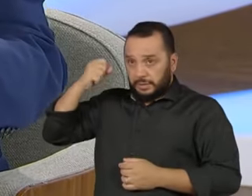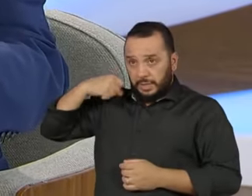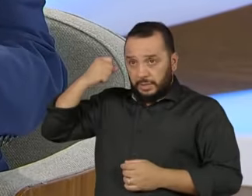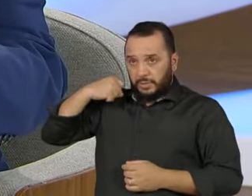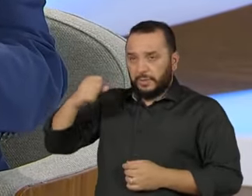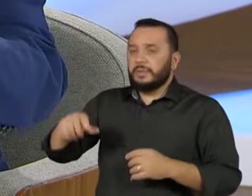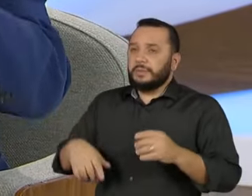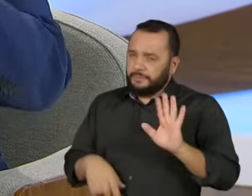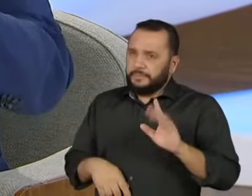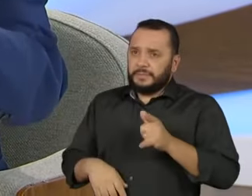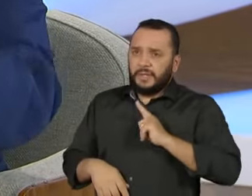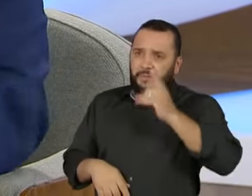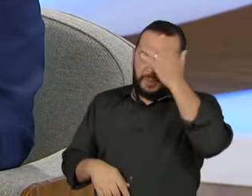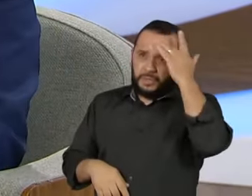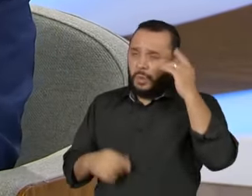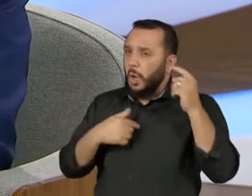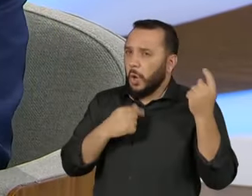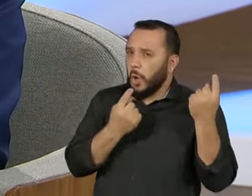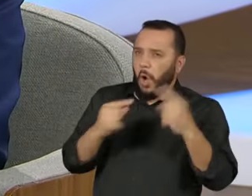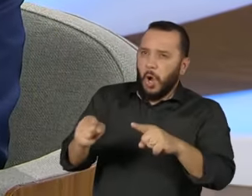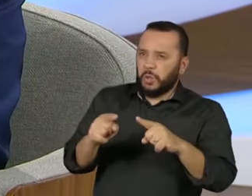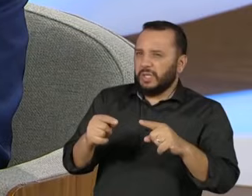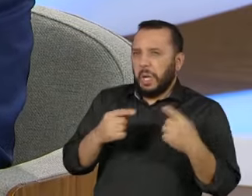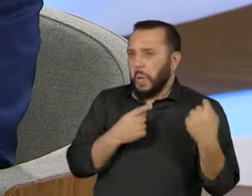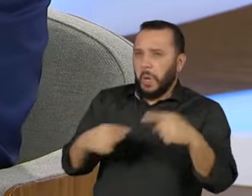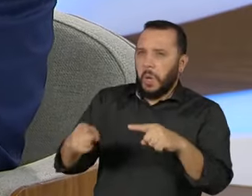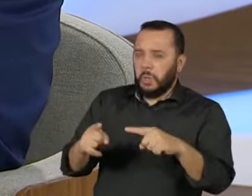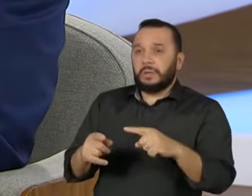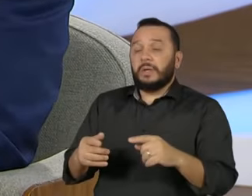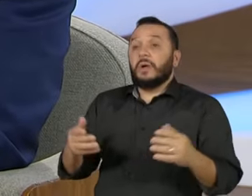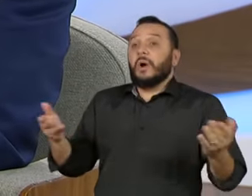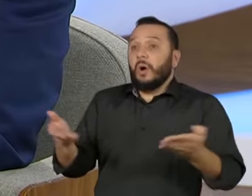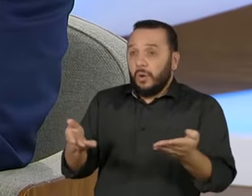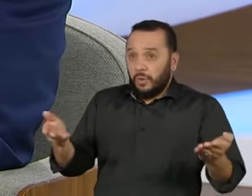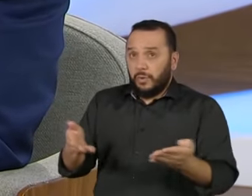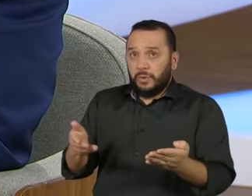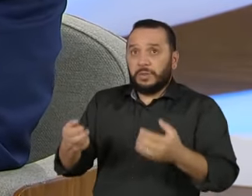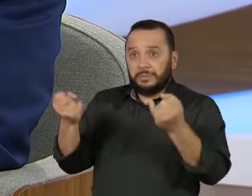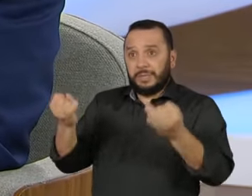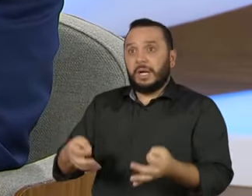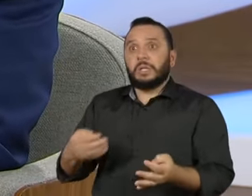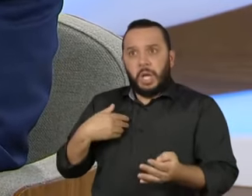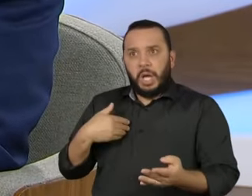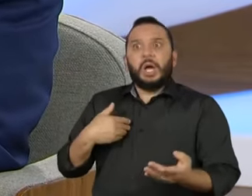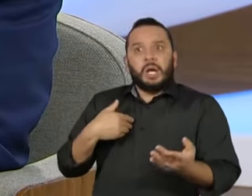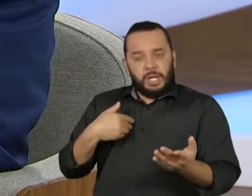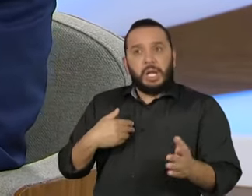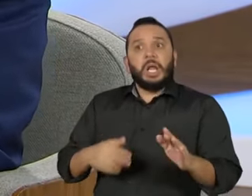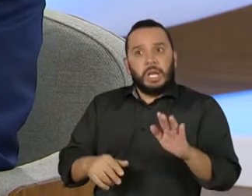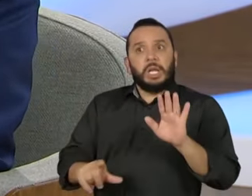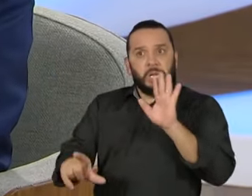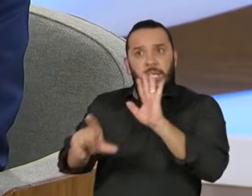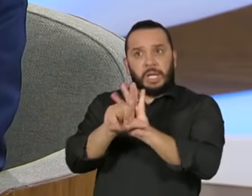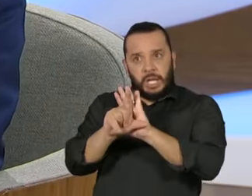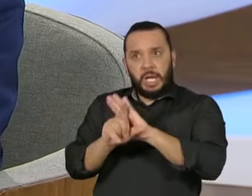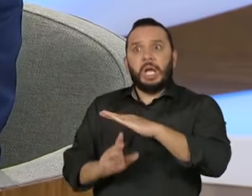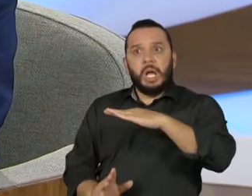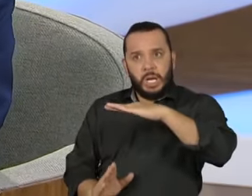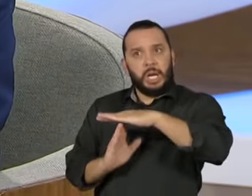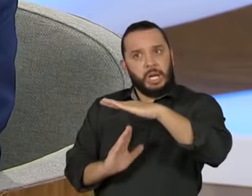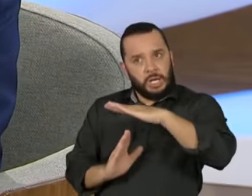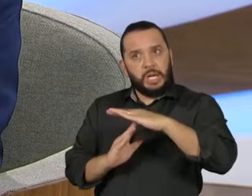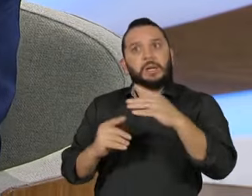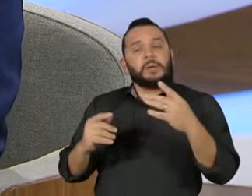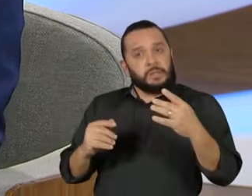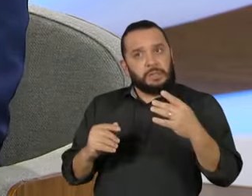votaram contra e obstruíram, hoje estão dizendo que a Lei de Responsabilidade Fiscal, essa sim, devia ser mantida e